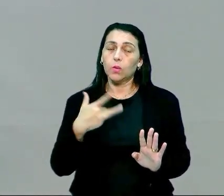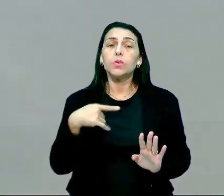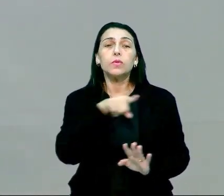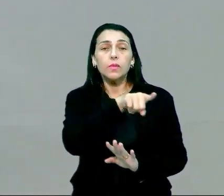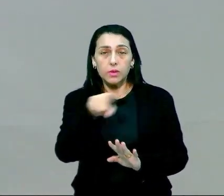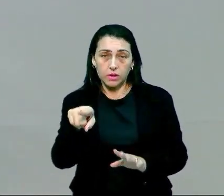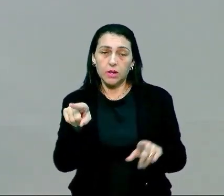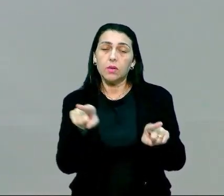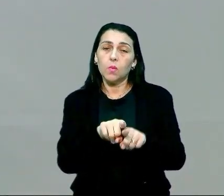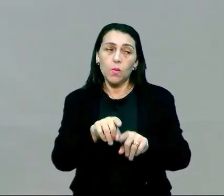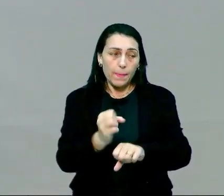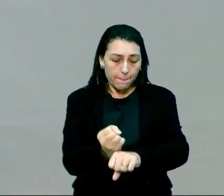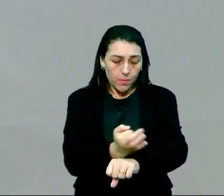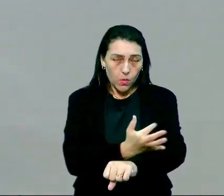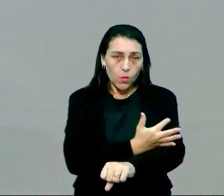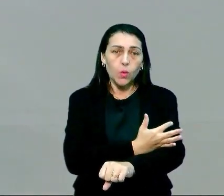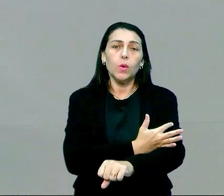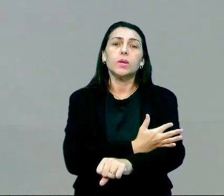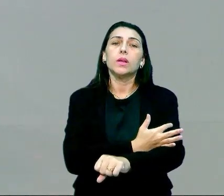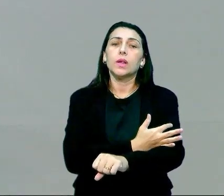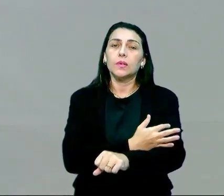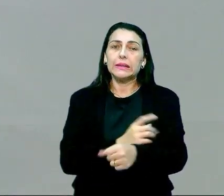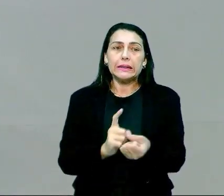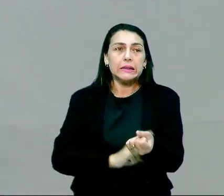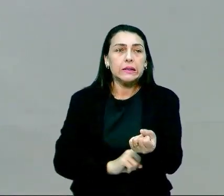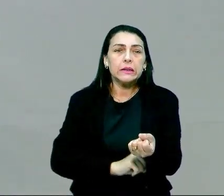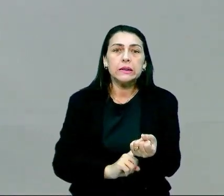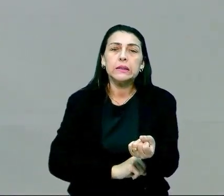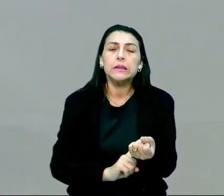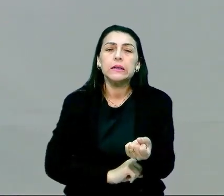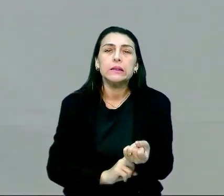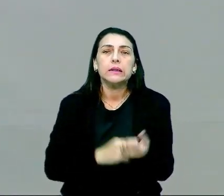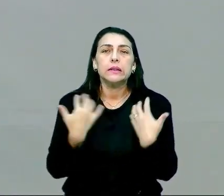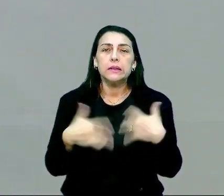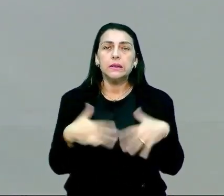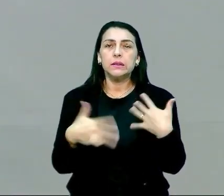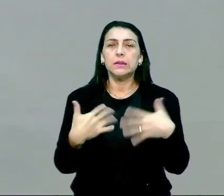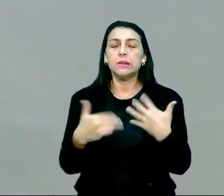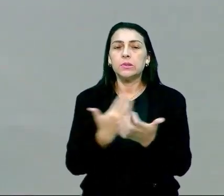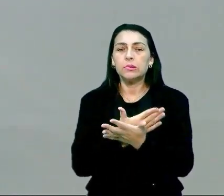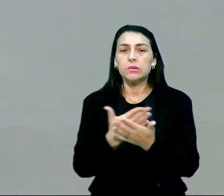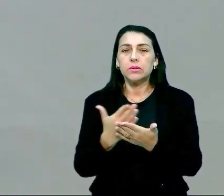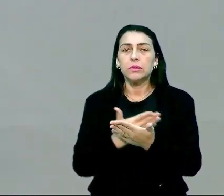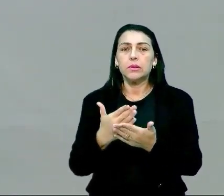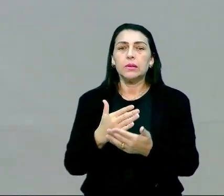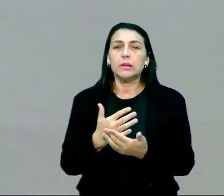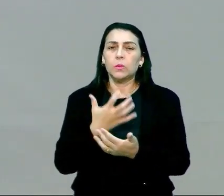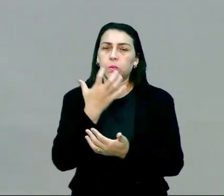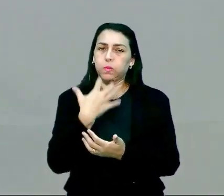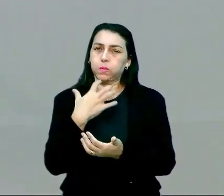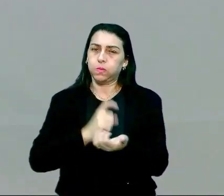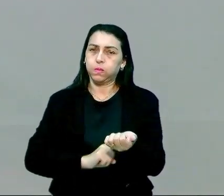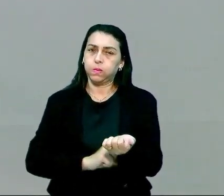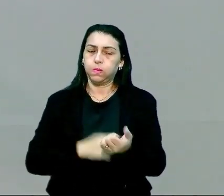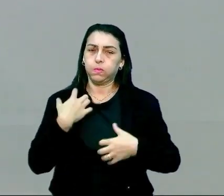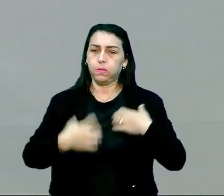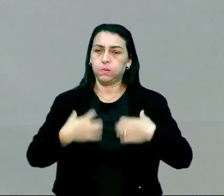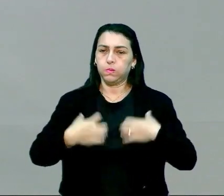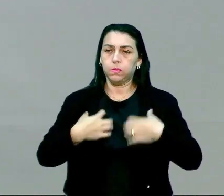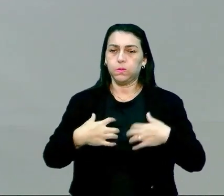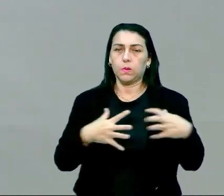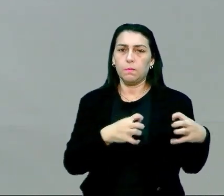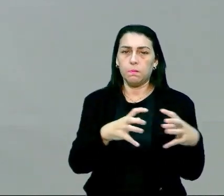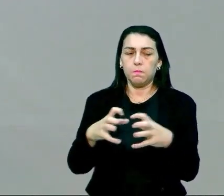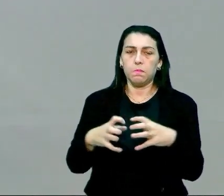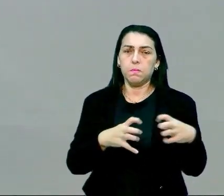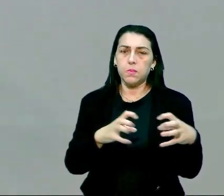de vocês. O emocional fica instável. Vocês ficam mais ansiosos. Começam a ficar mais irritadiços. Começam a brigar